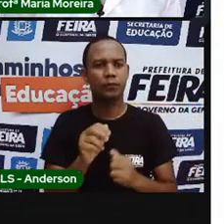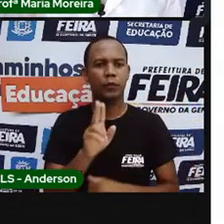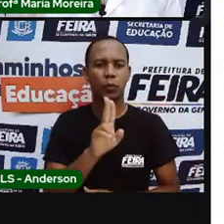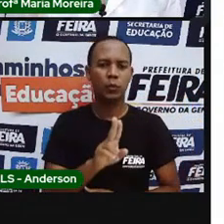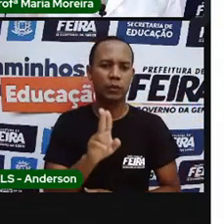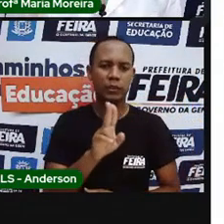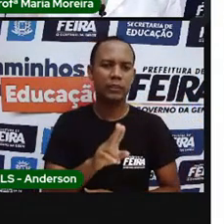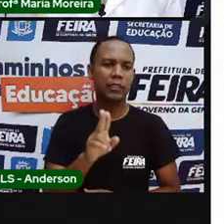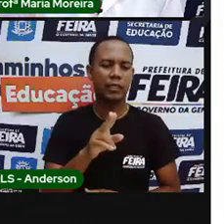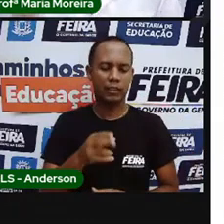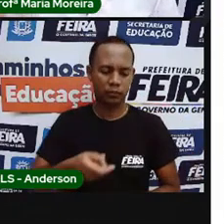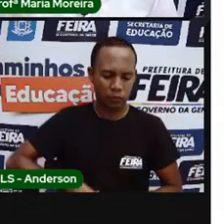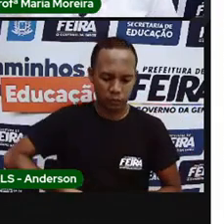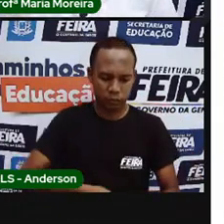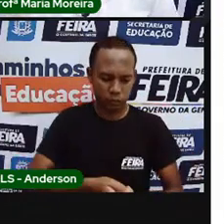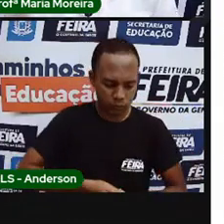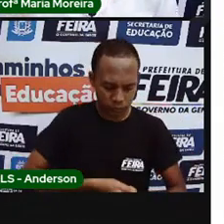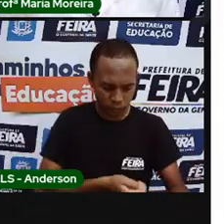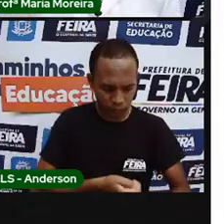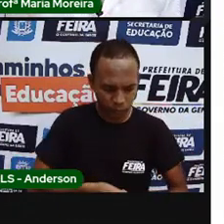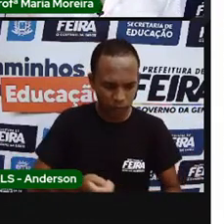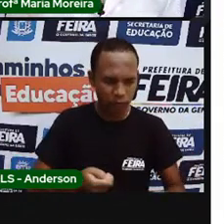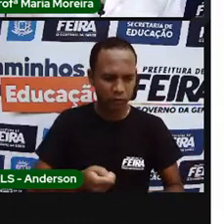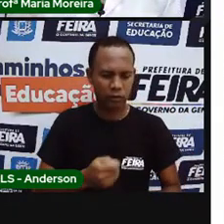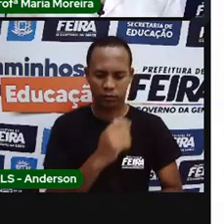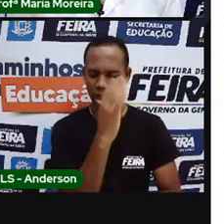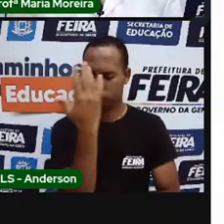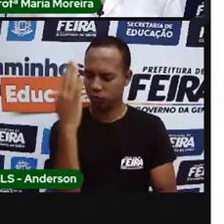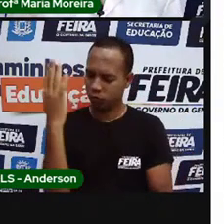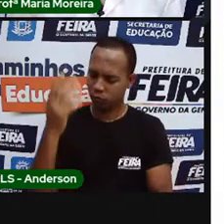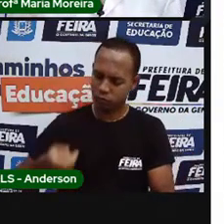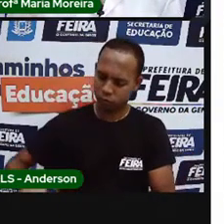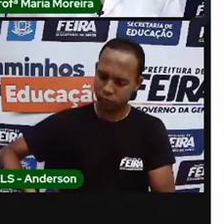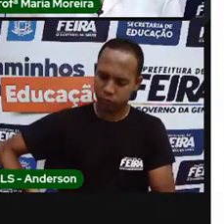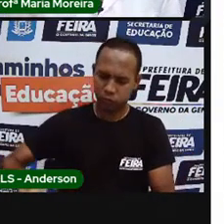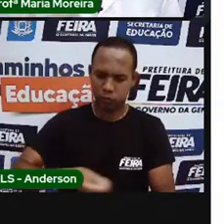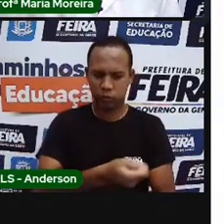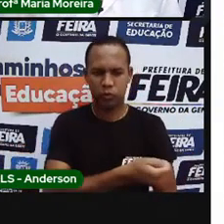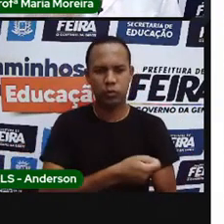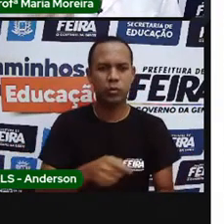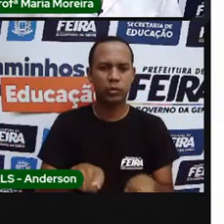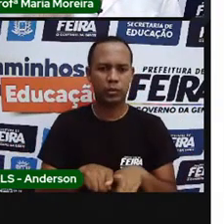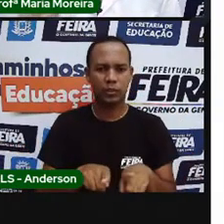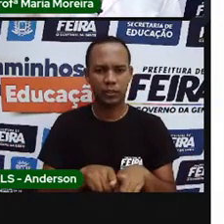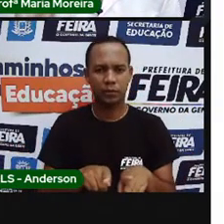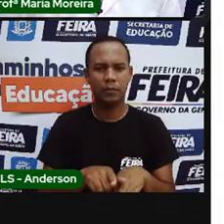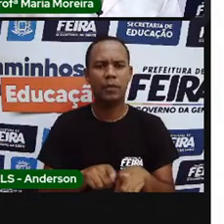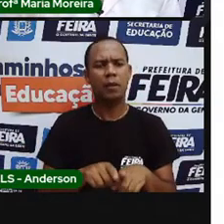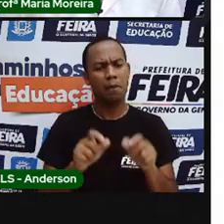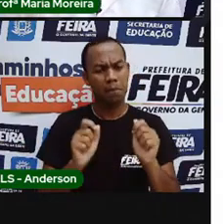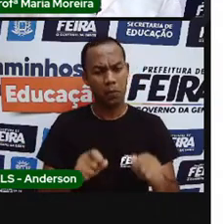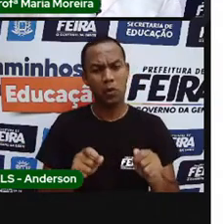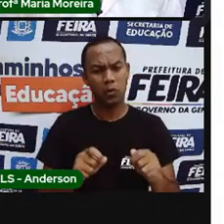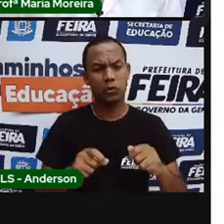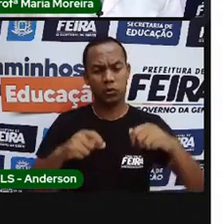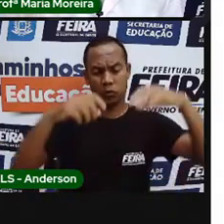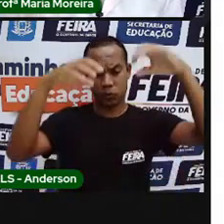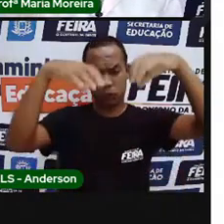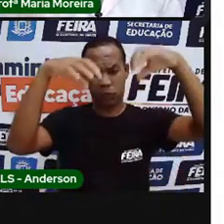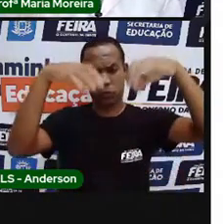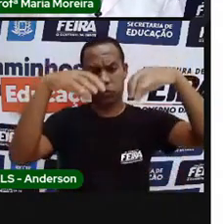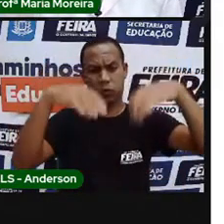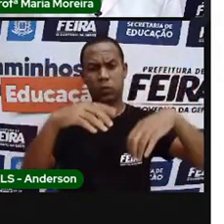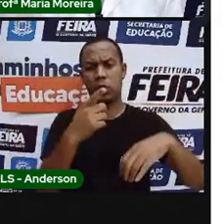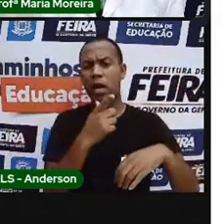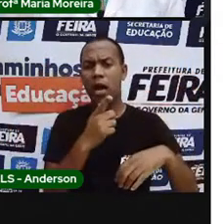lavar uma garagem, utilizar pra molhar as plantas, que são membros de casa. Então, eu posso reutilizar a água da chuva pra várias